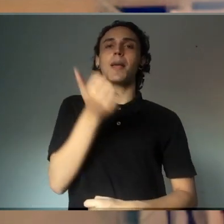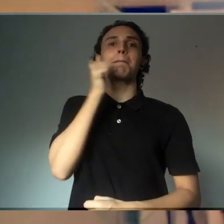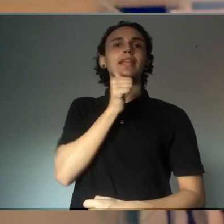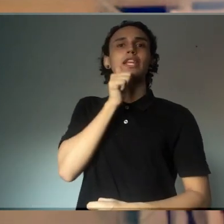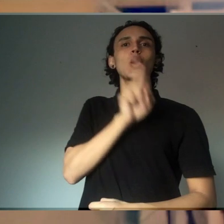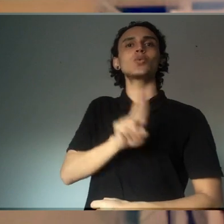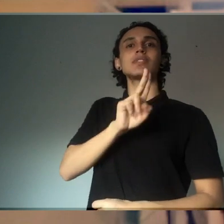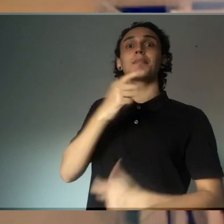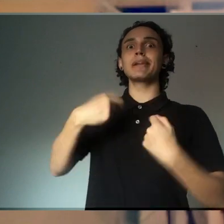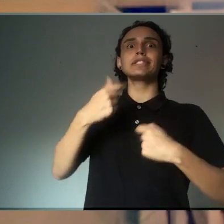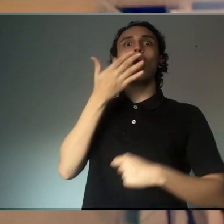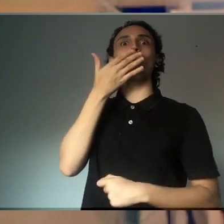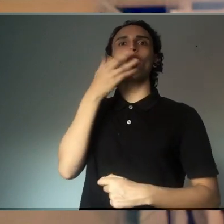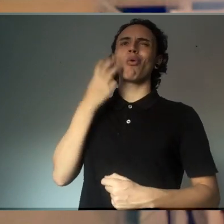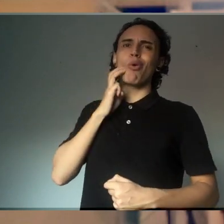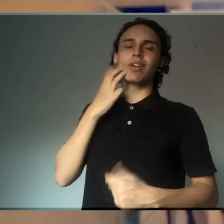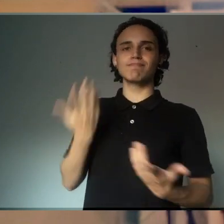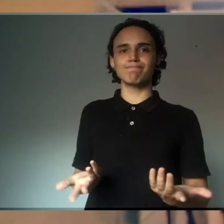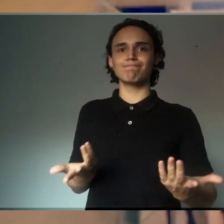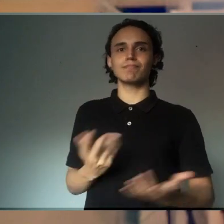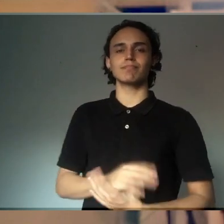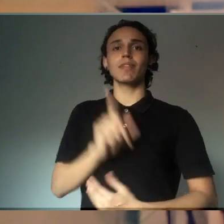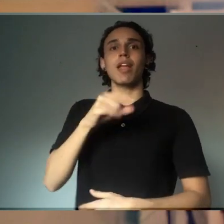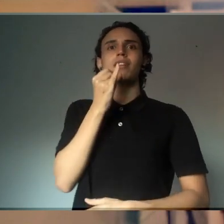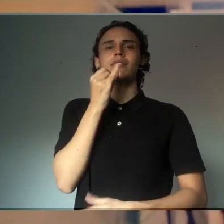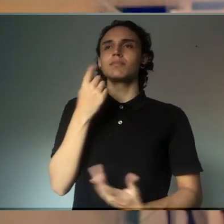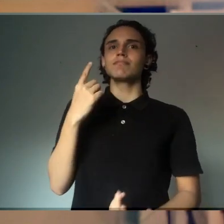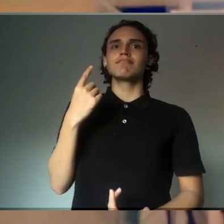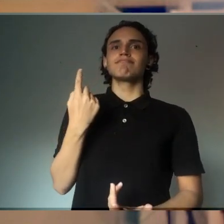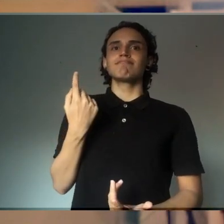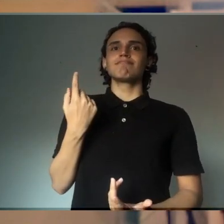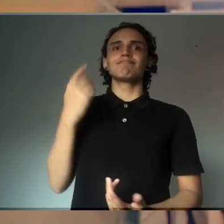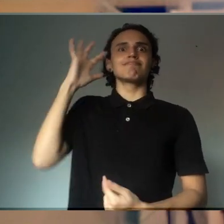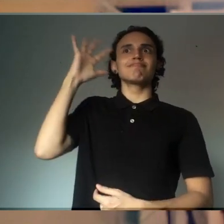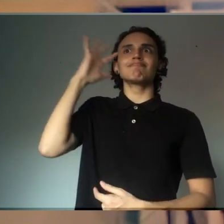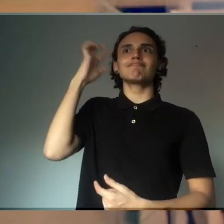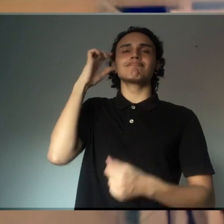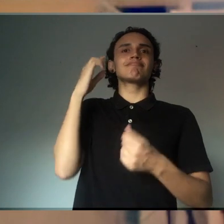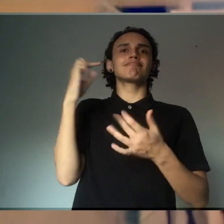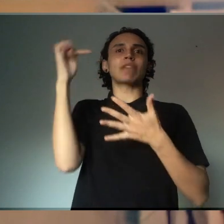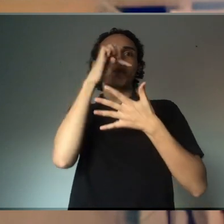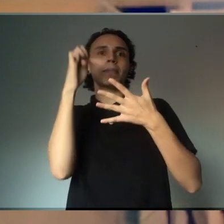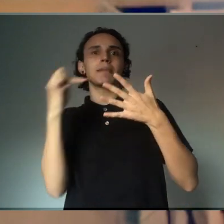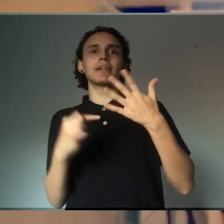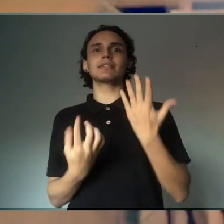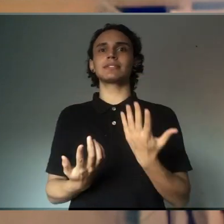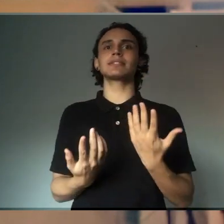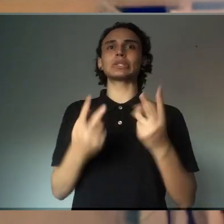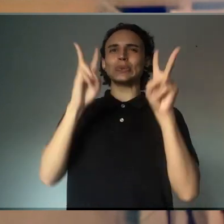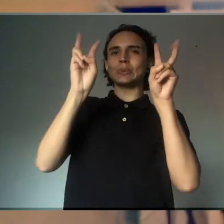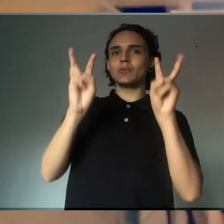rosa. Enfim, são alguns exemplos de perguntas, de problemas, de questões que esse